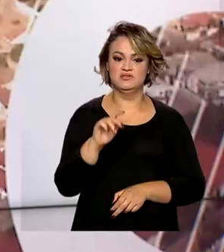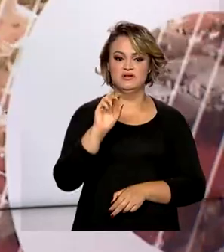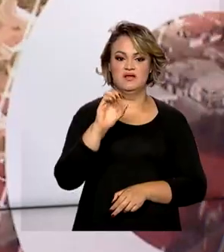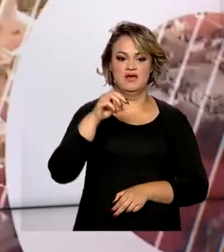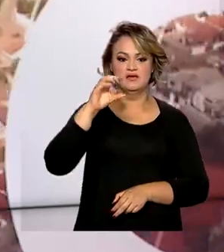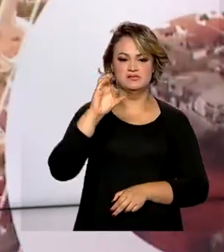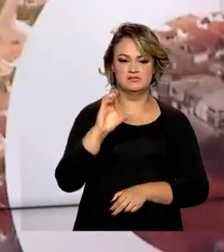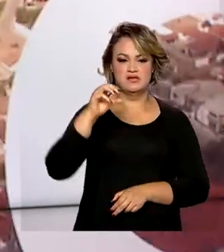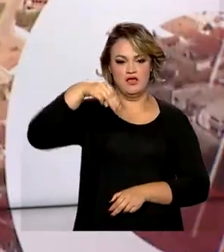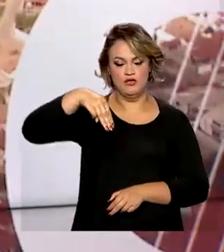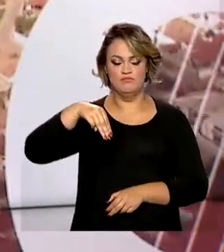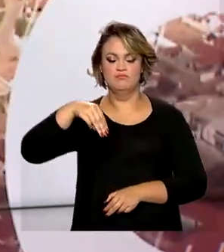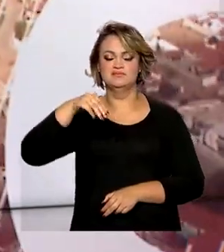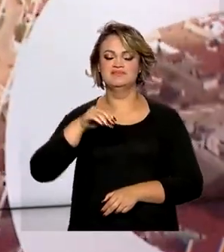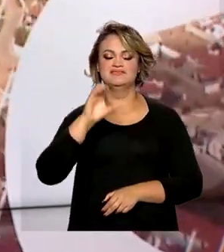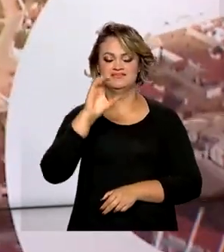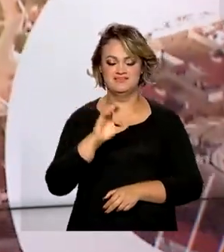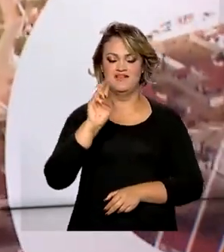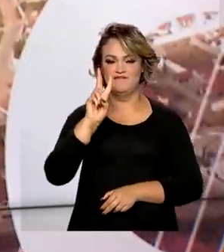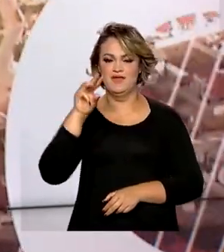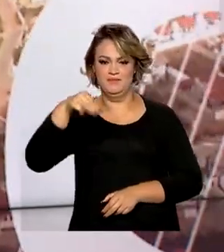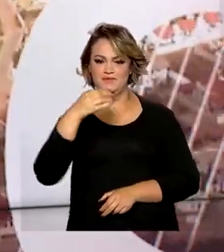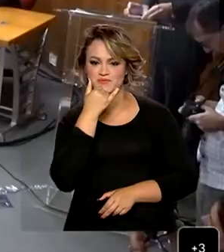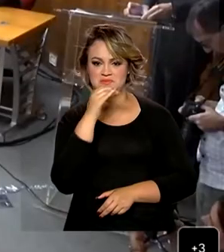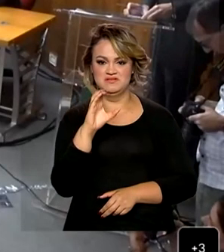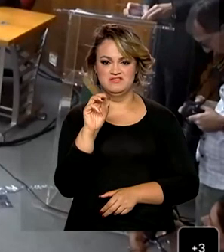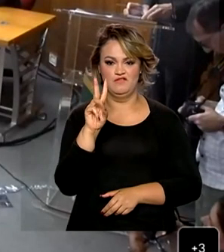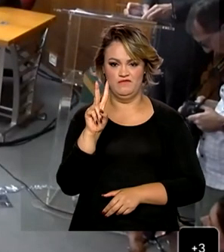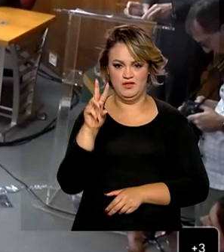Comissão de Valores Mobiliários, a CVM.